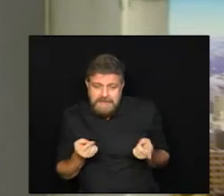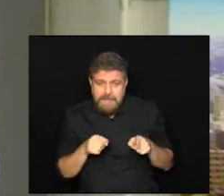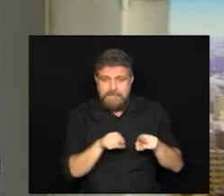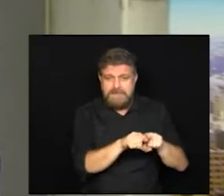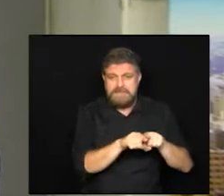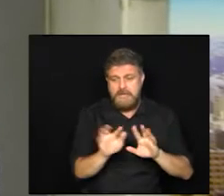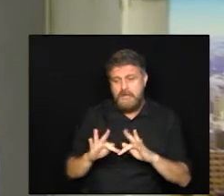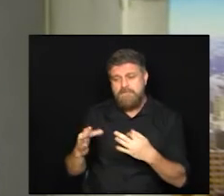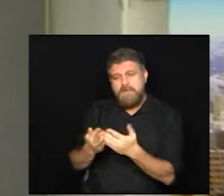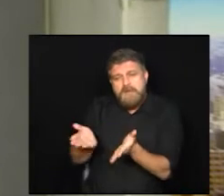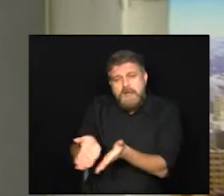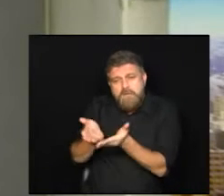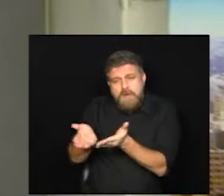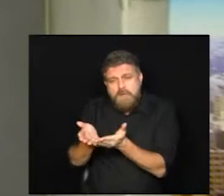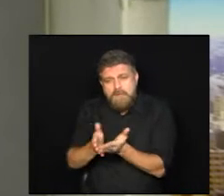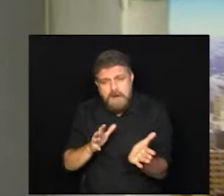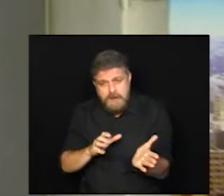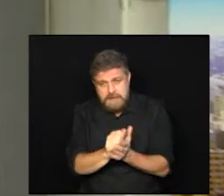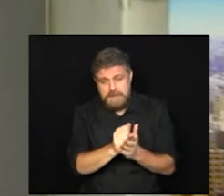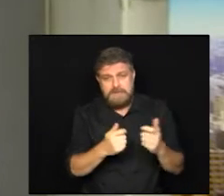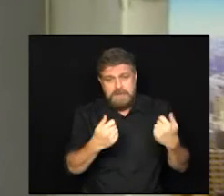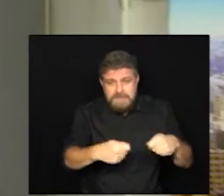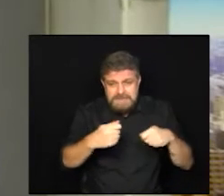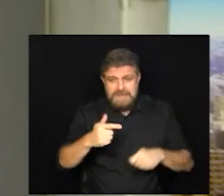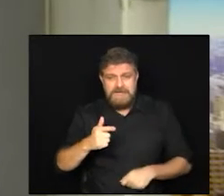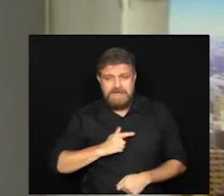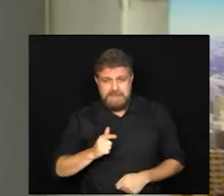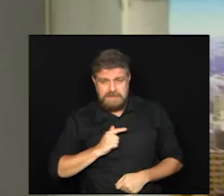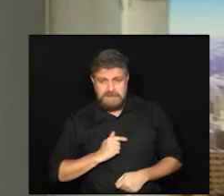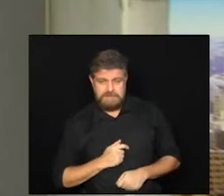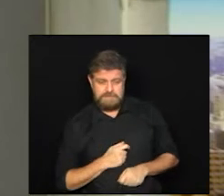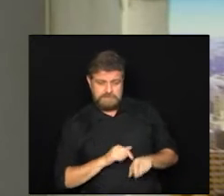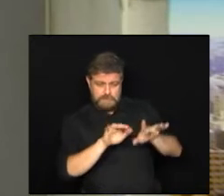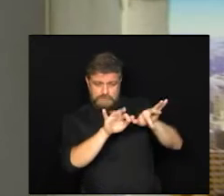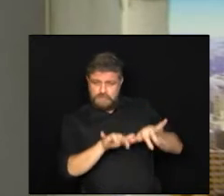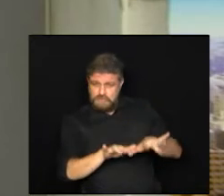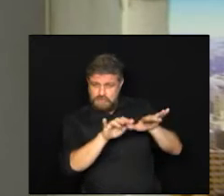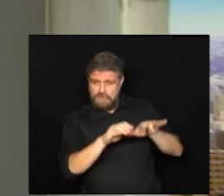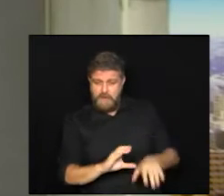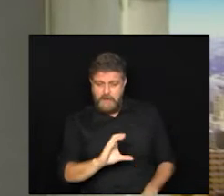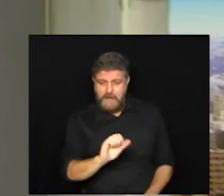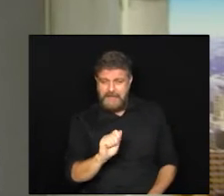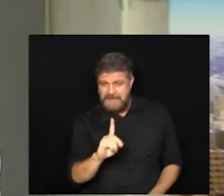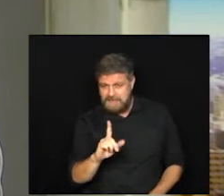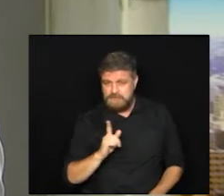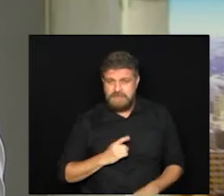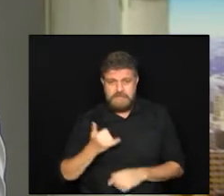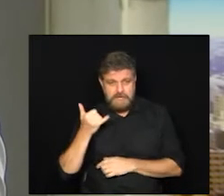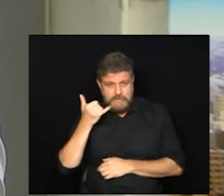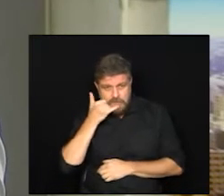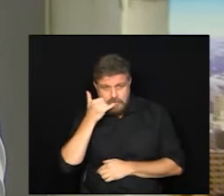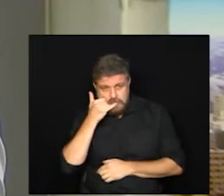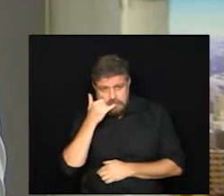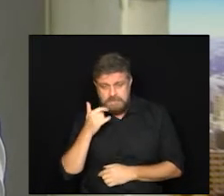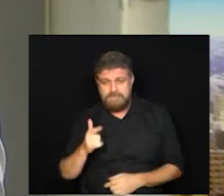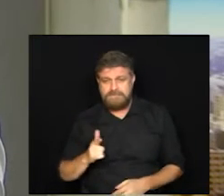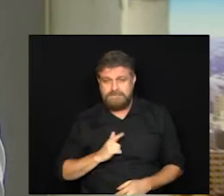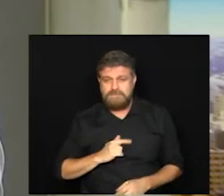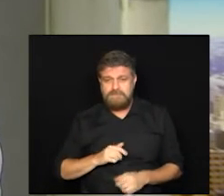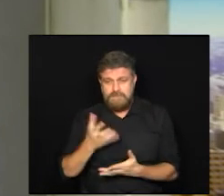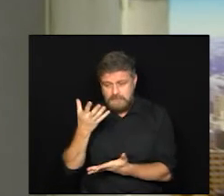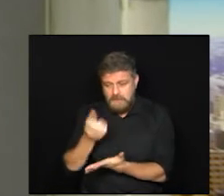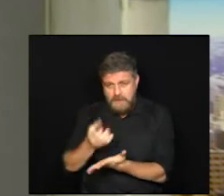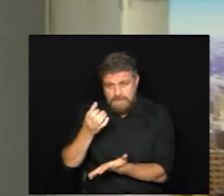famílias carentes elas precisam fazer o cadastro pelo Cade Único que é o Cadastro Único tem o número 37342010 ou também no